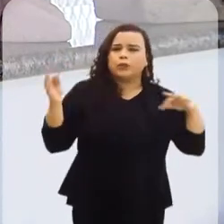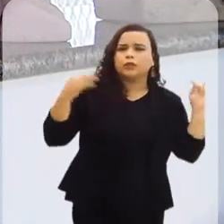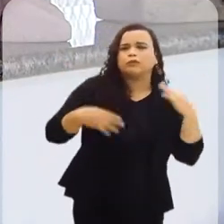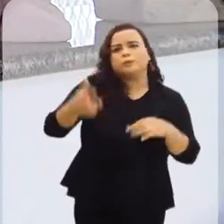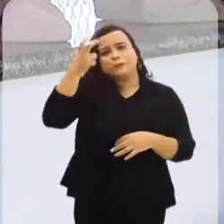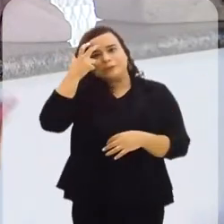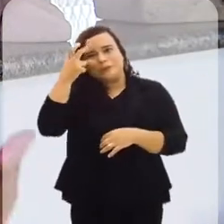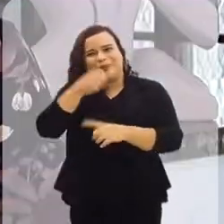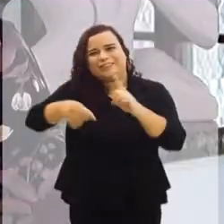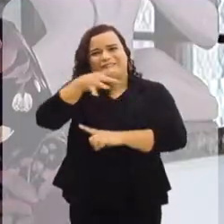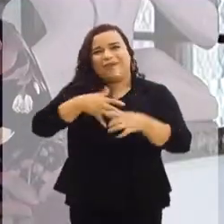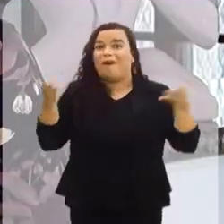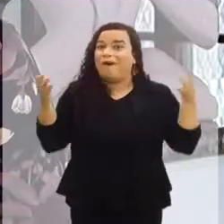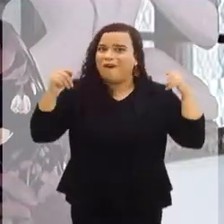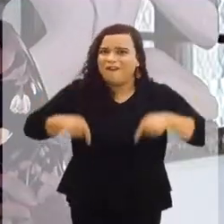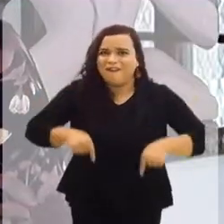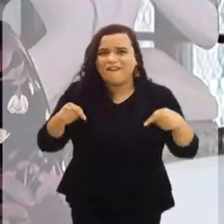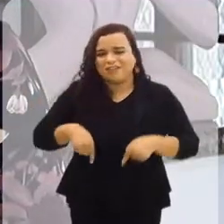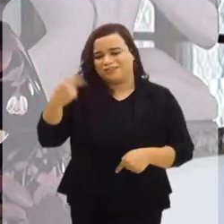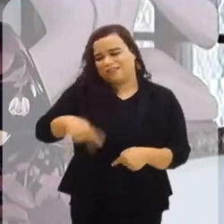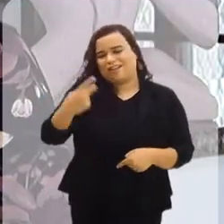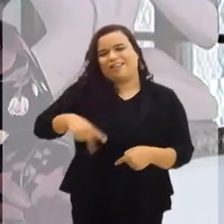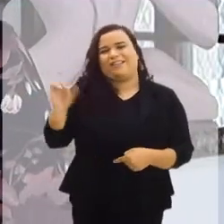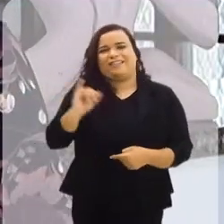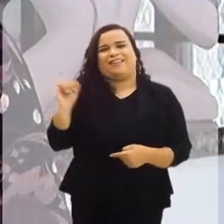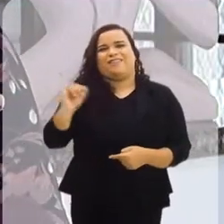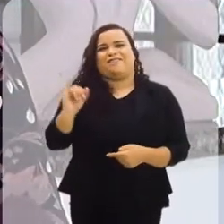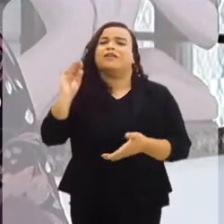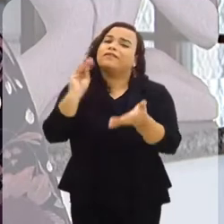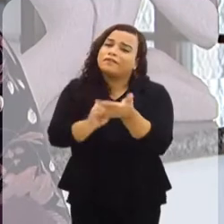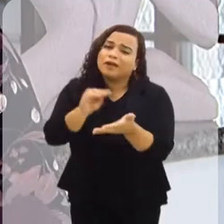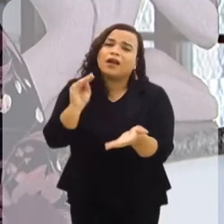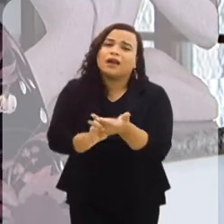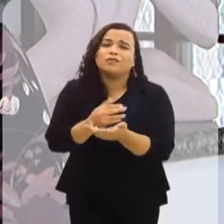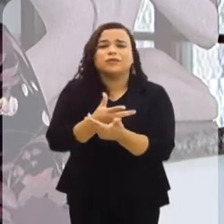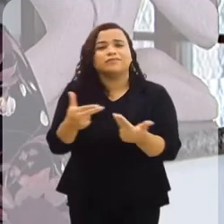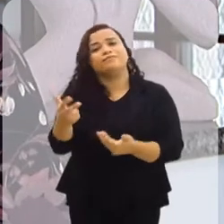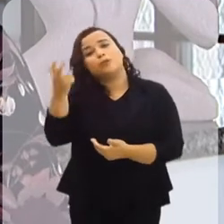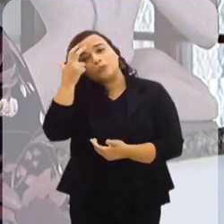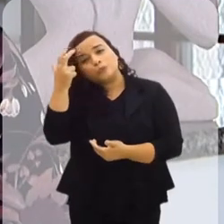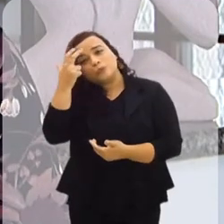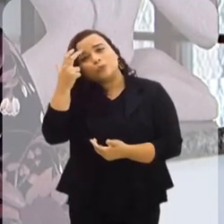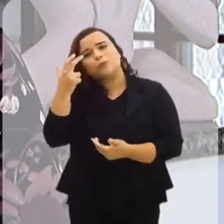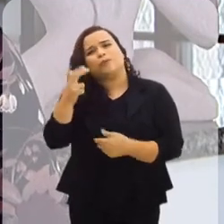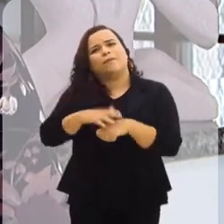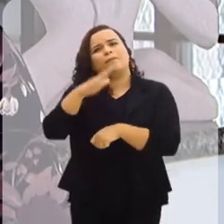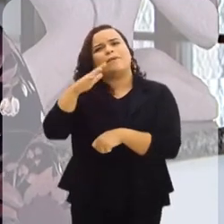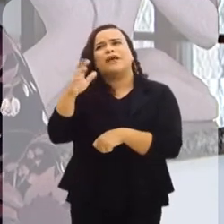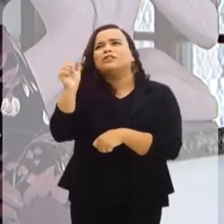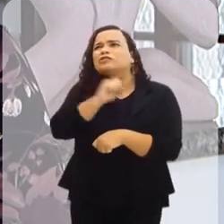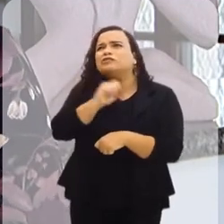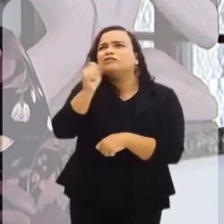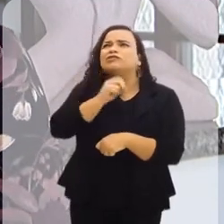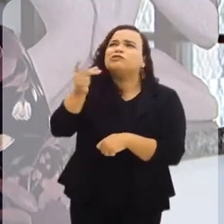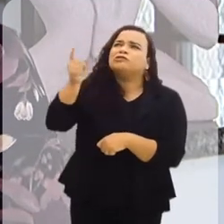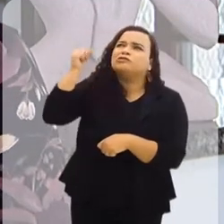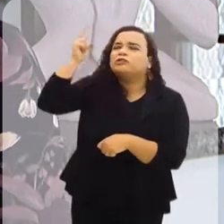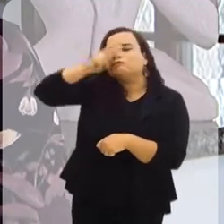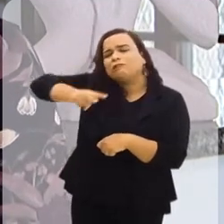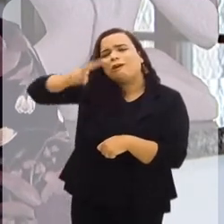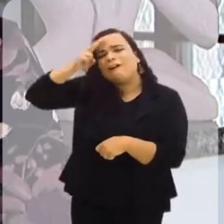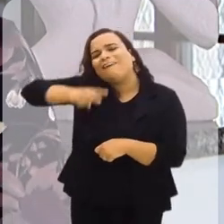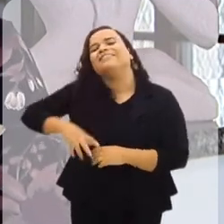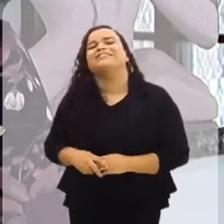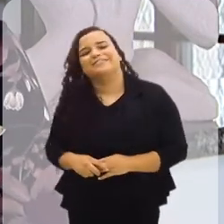a cultura, para o turismo. Para essa sociedade que hoje existe em Itaguaí, a deficiência dessa cultura mais raiz